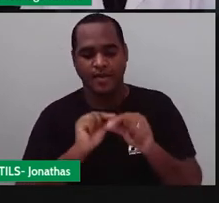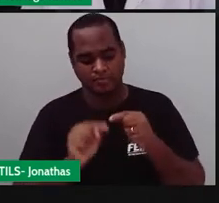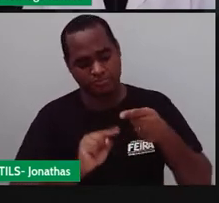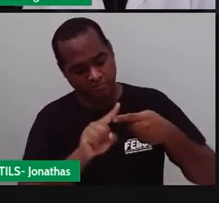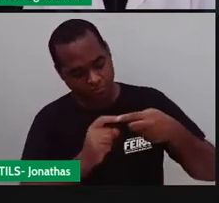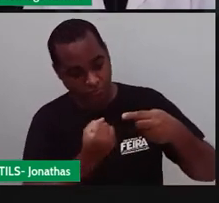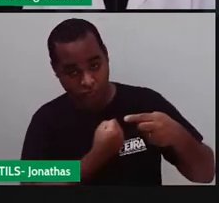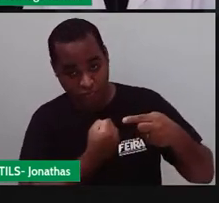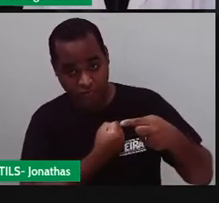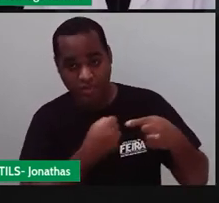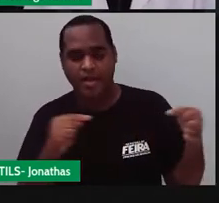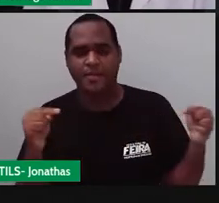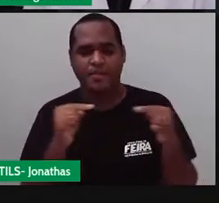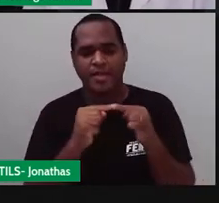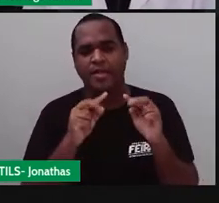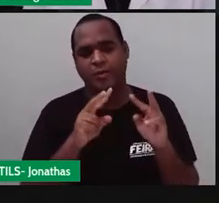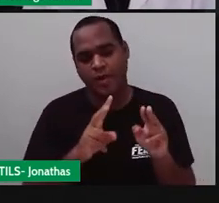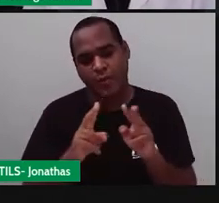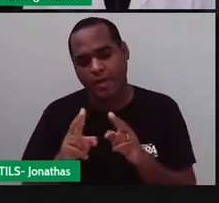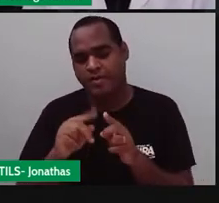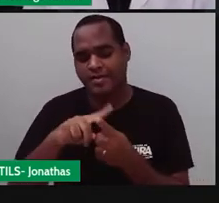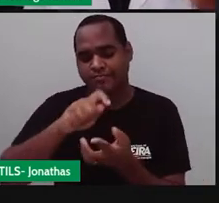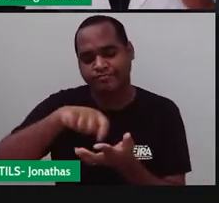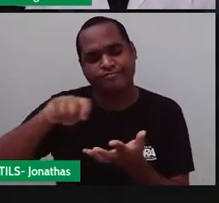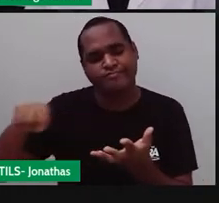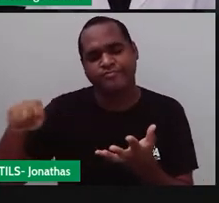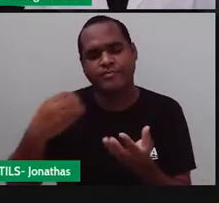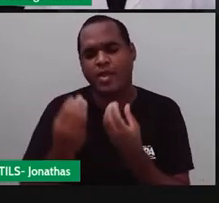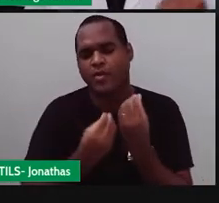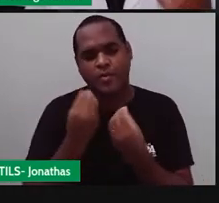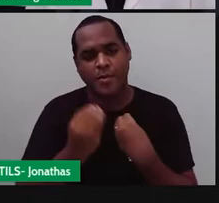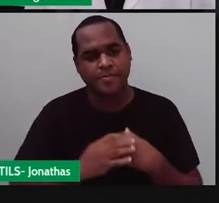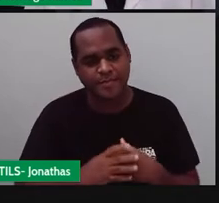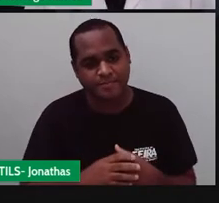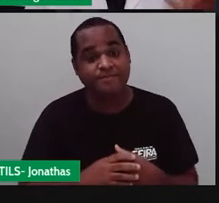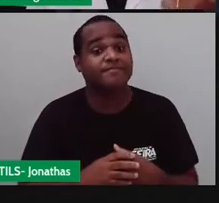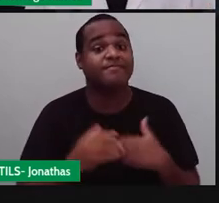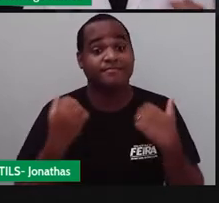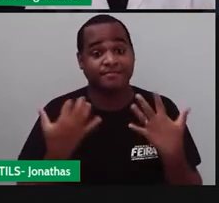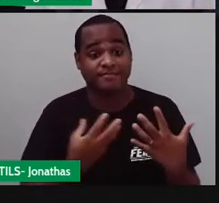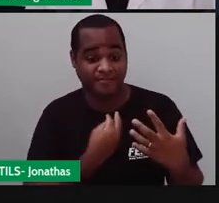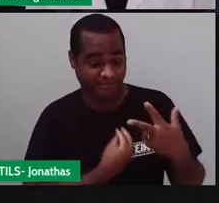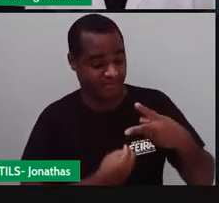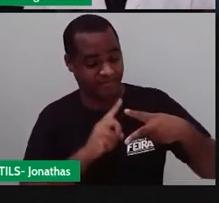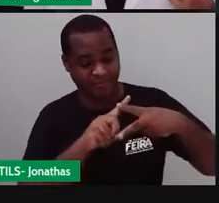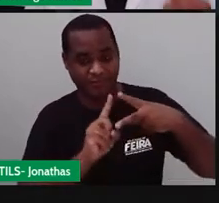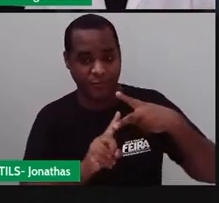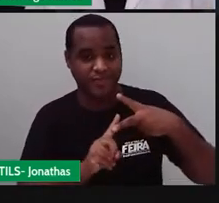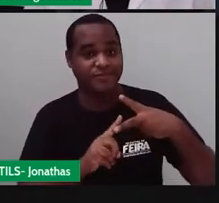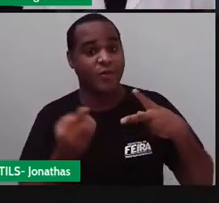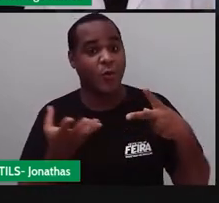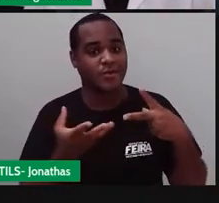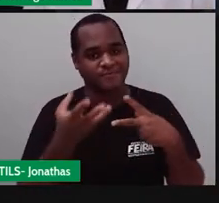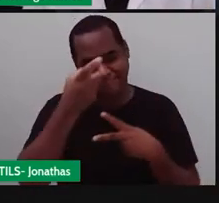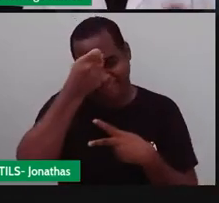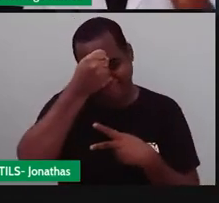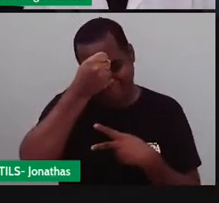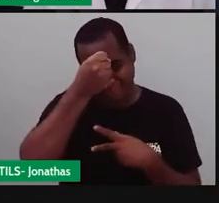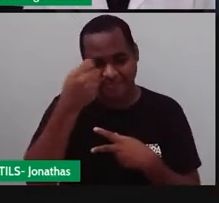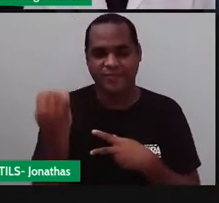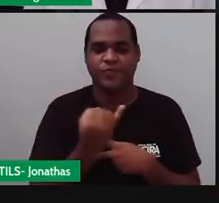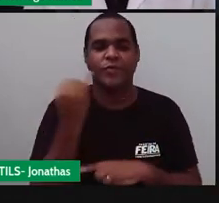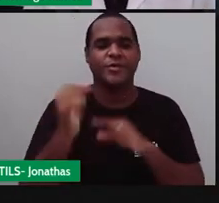racional pode ser escrito. Pois é, existem duas formas de a gente escrever